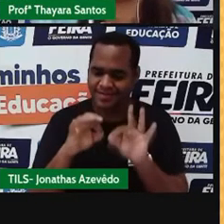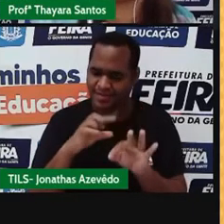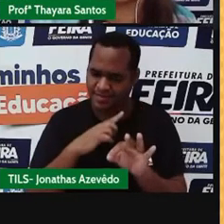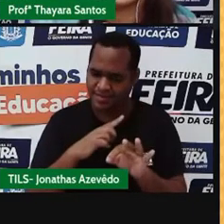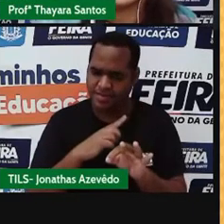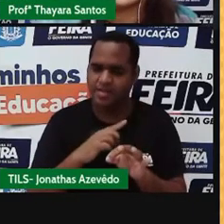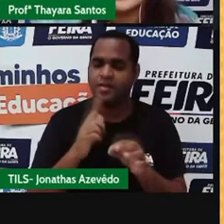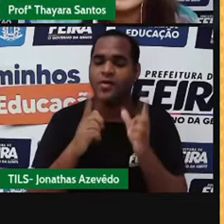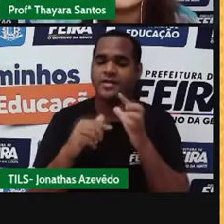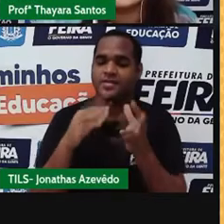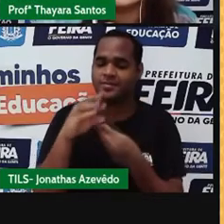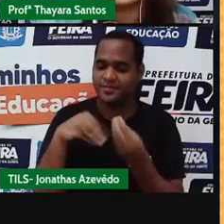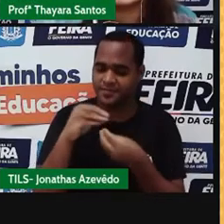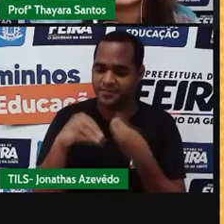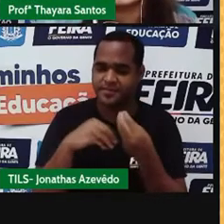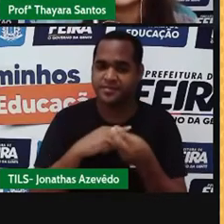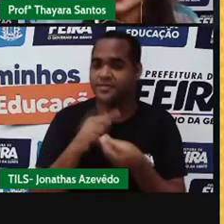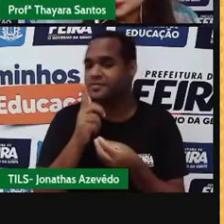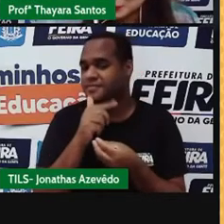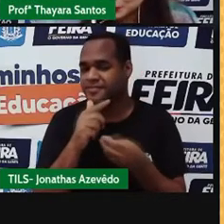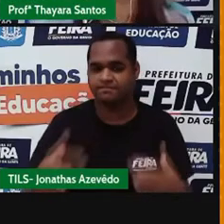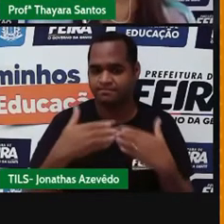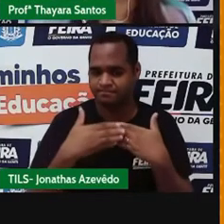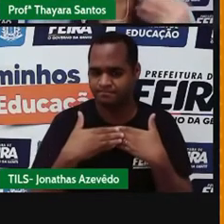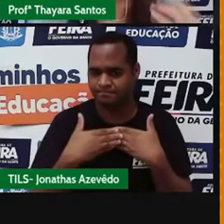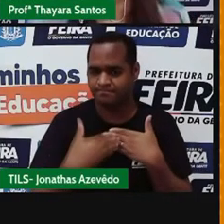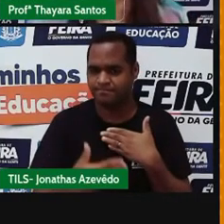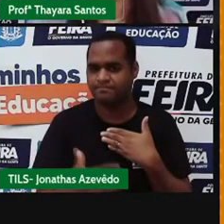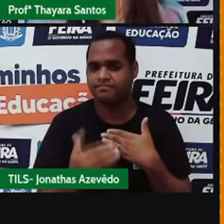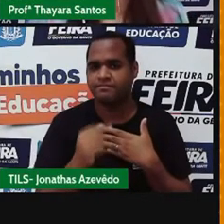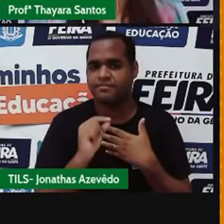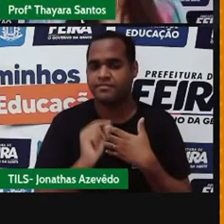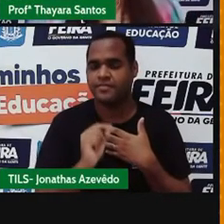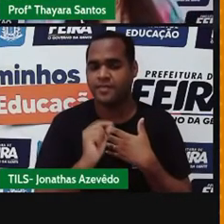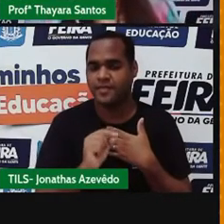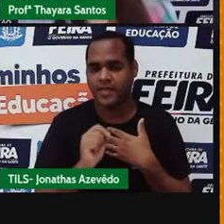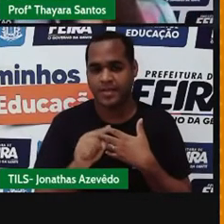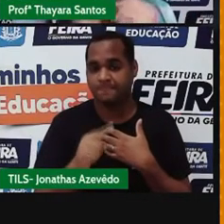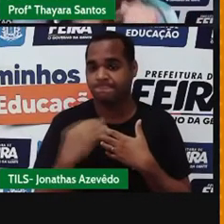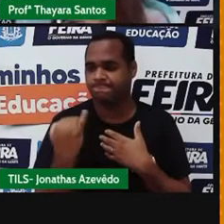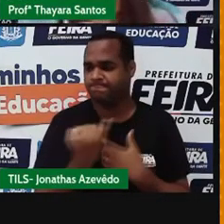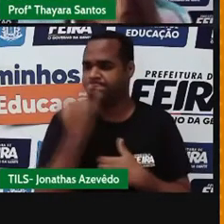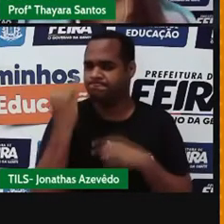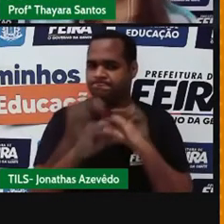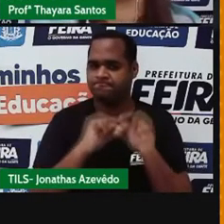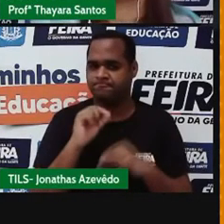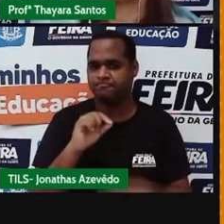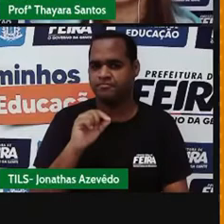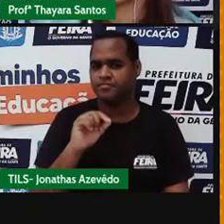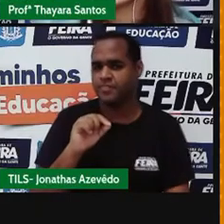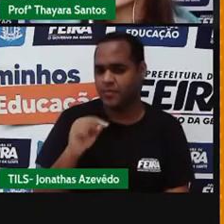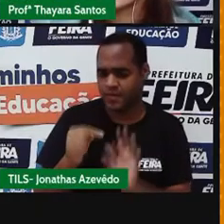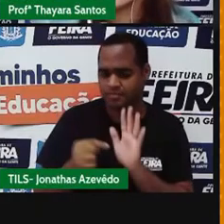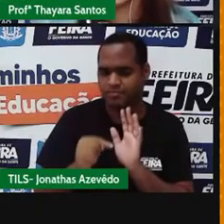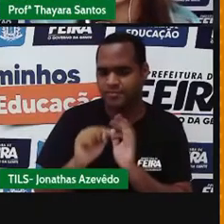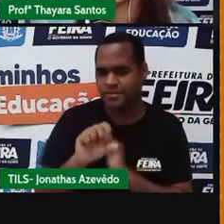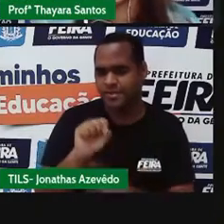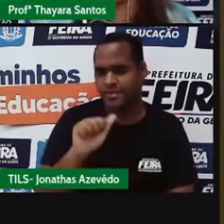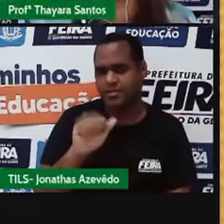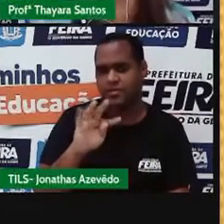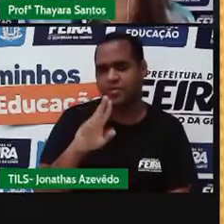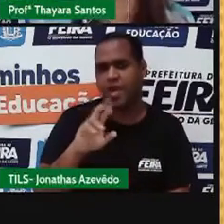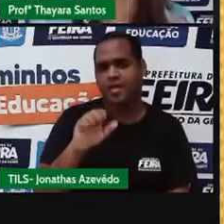se dissolver ali na água. Certo? Agora tem uma coisa interessante. Vocês sabem o que é ponto de saturação?